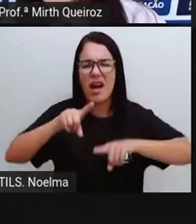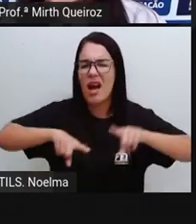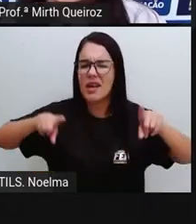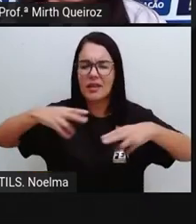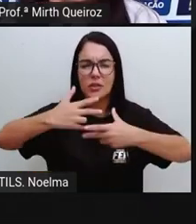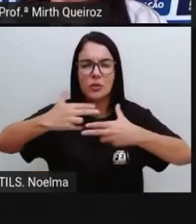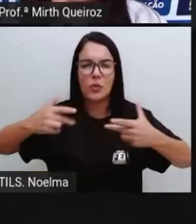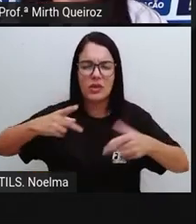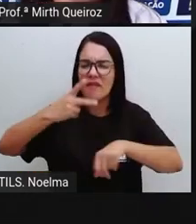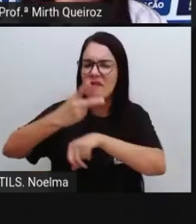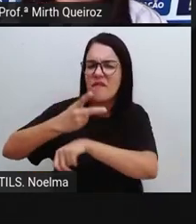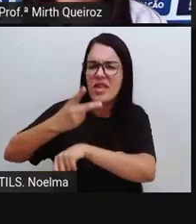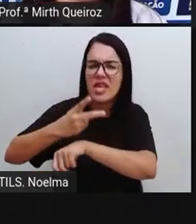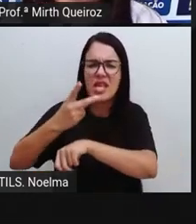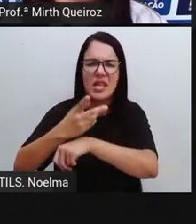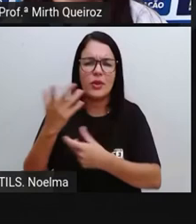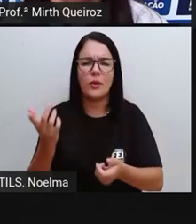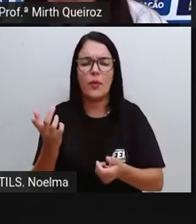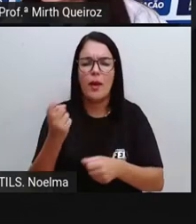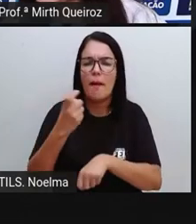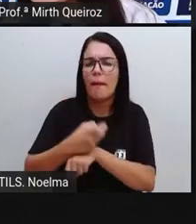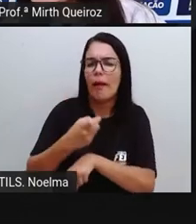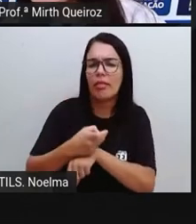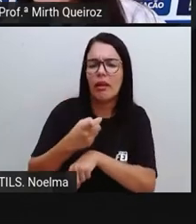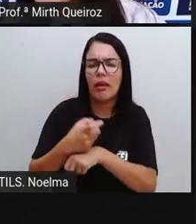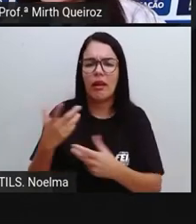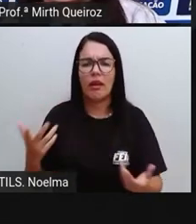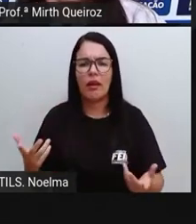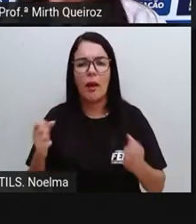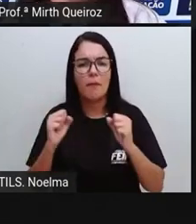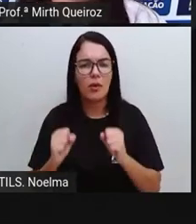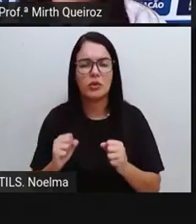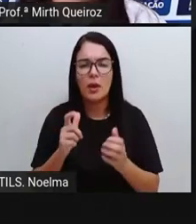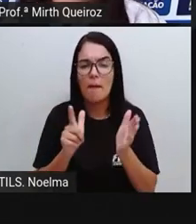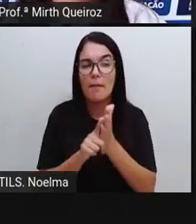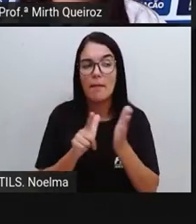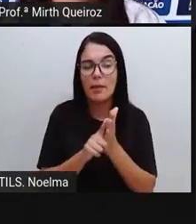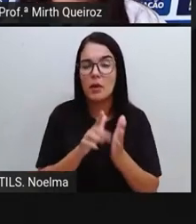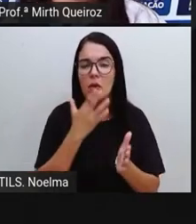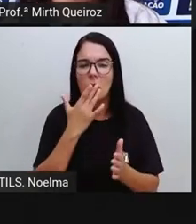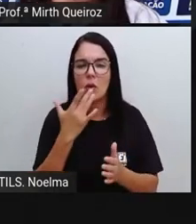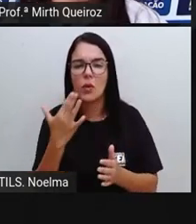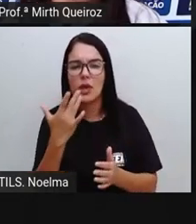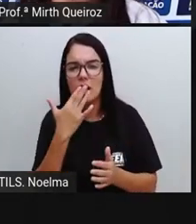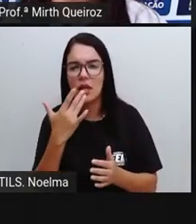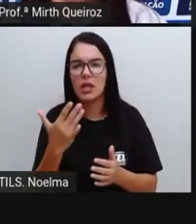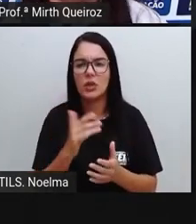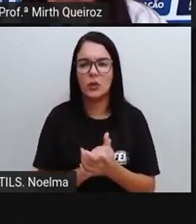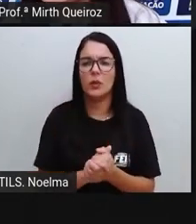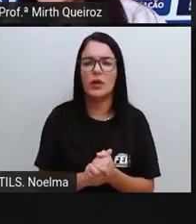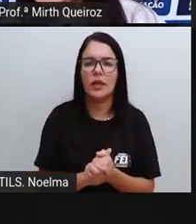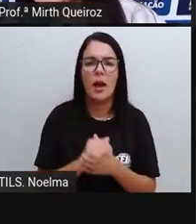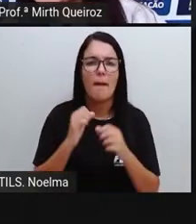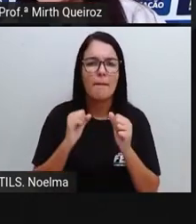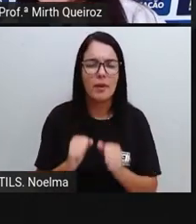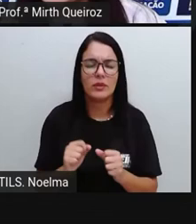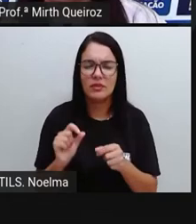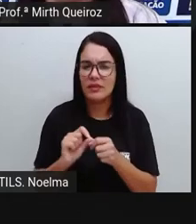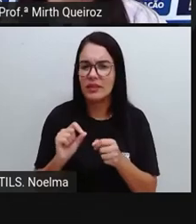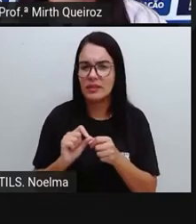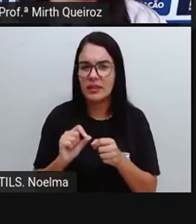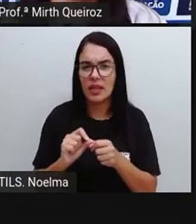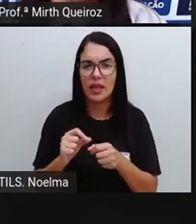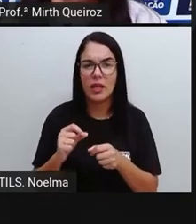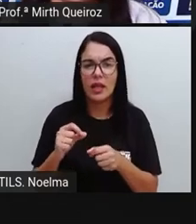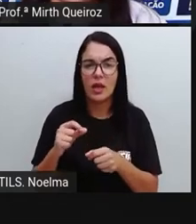madeira, o que mais? A gente pode fazer com papel colorido, a gente pode fazer com azulejo, né?